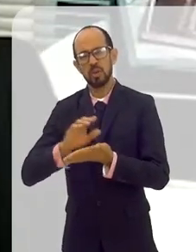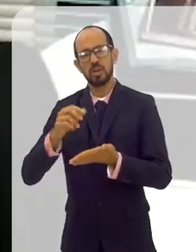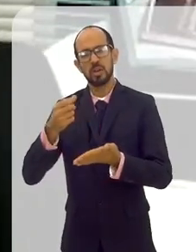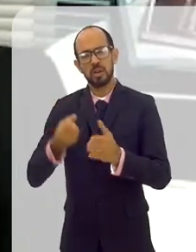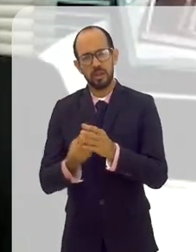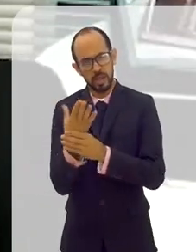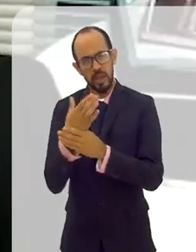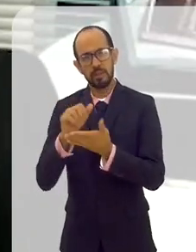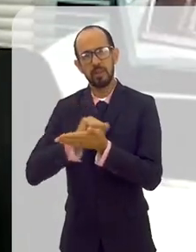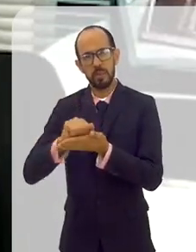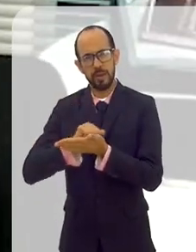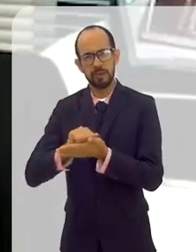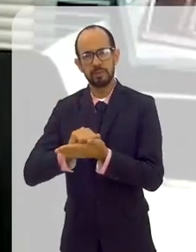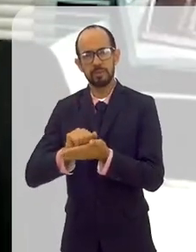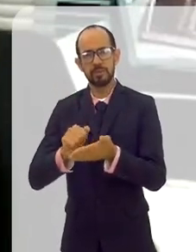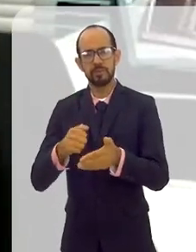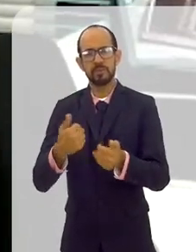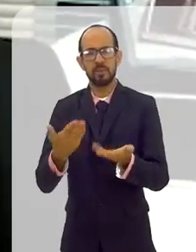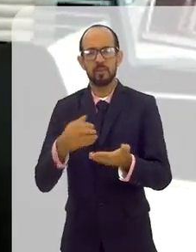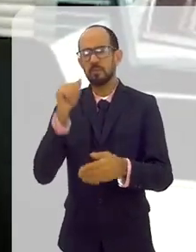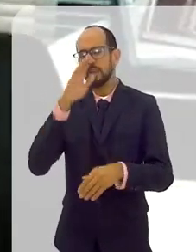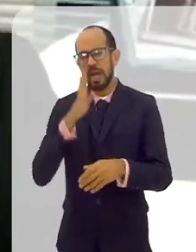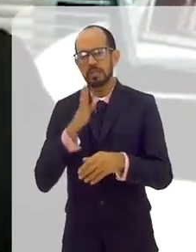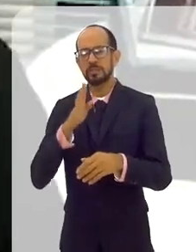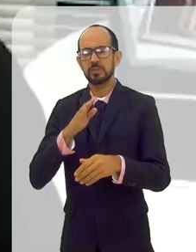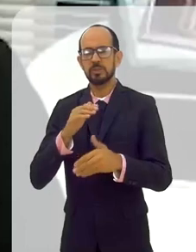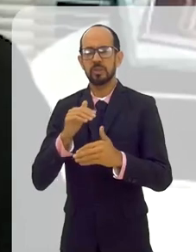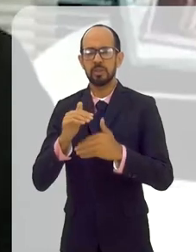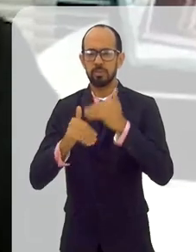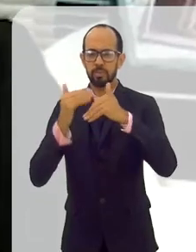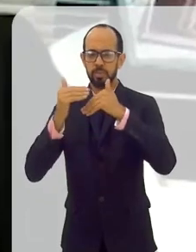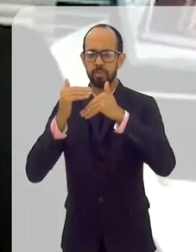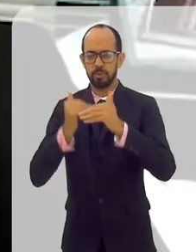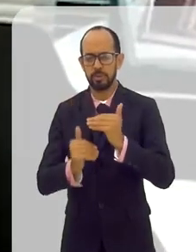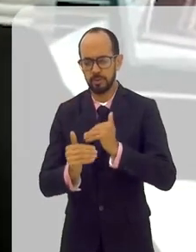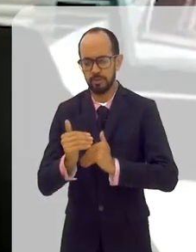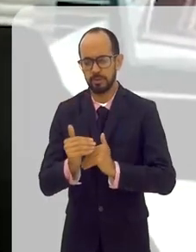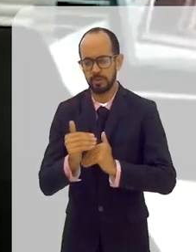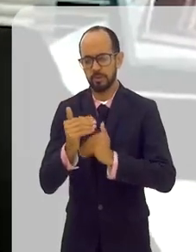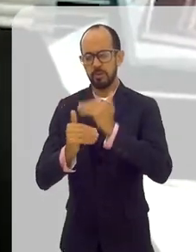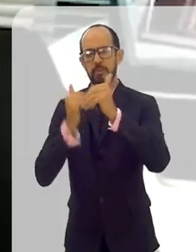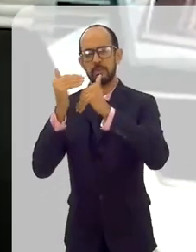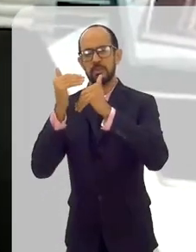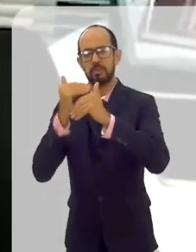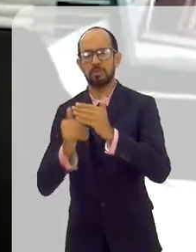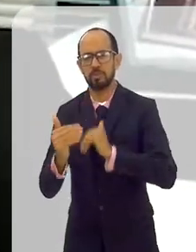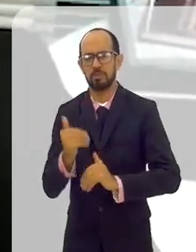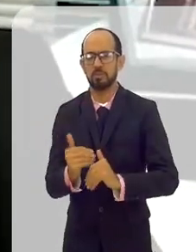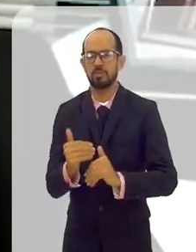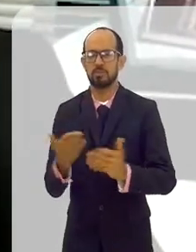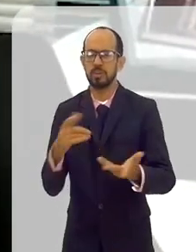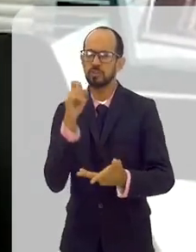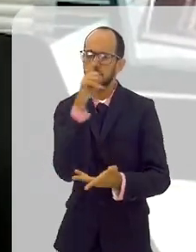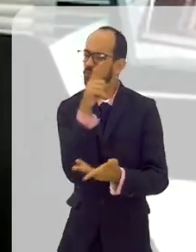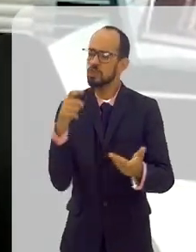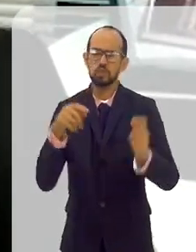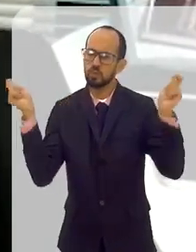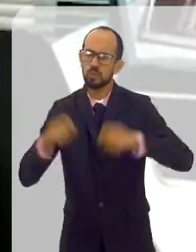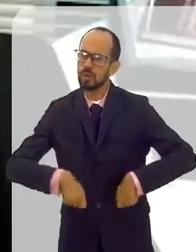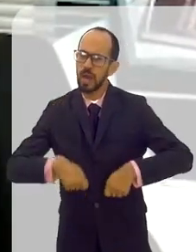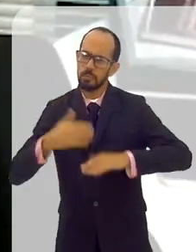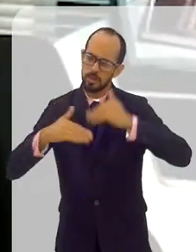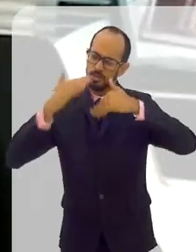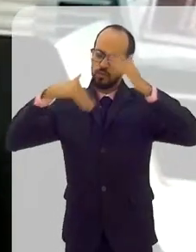recriado. Veja, o Brasil patina. Não há país no mundo que tenha se desenvolvido como nação soberana sem